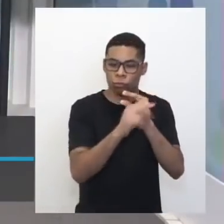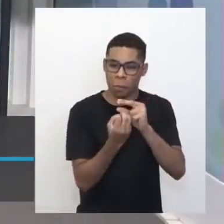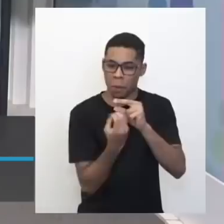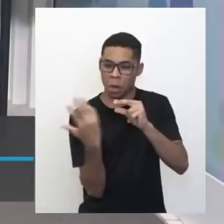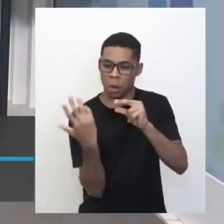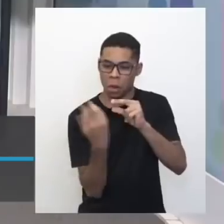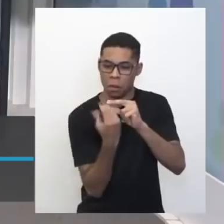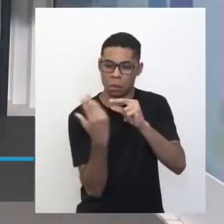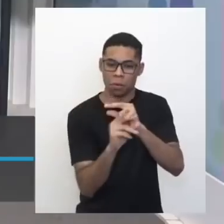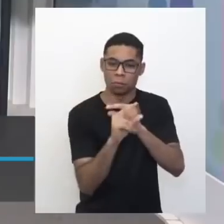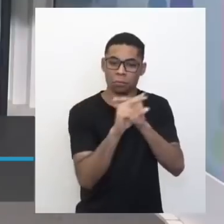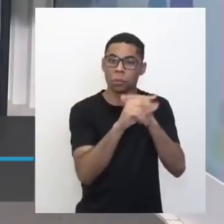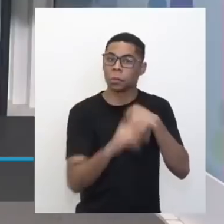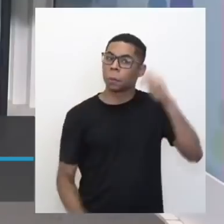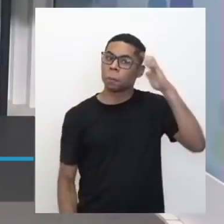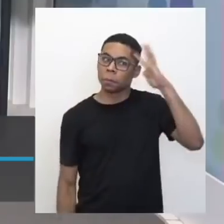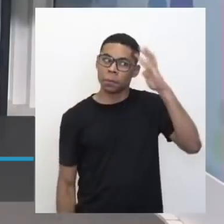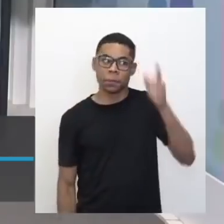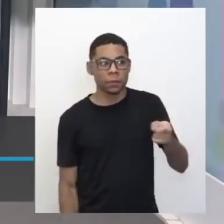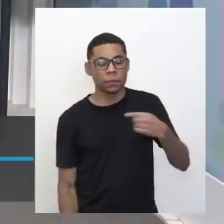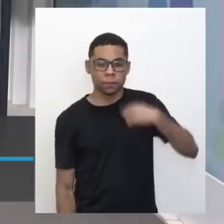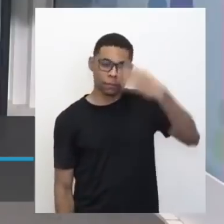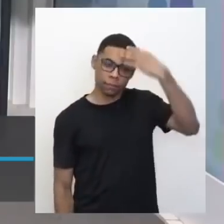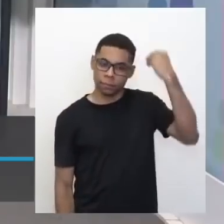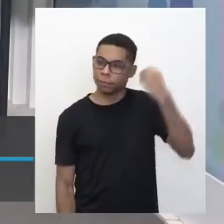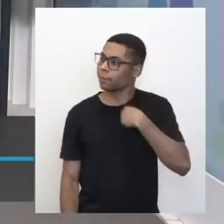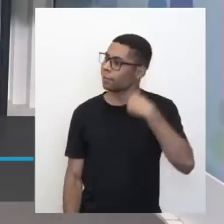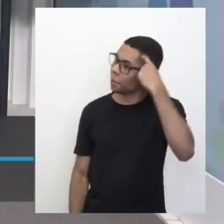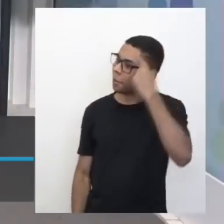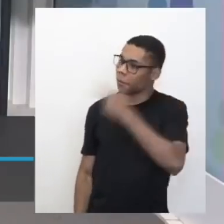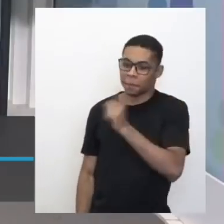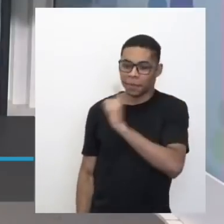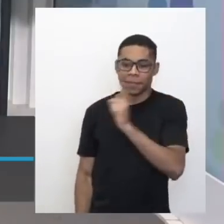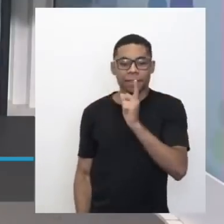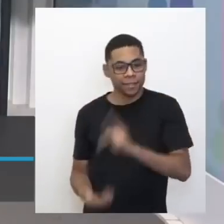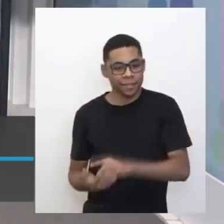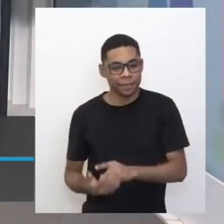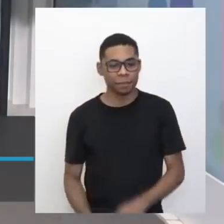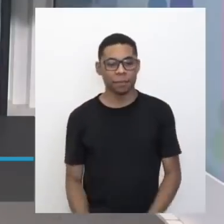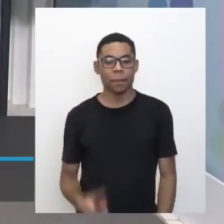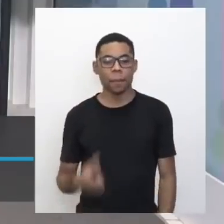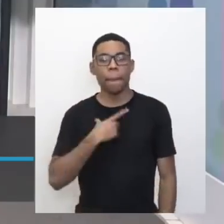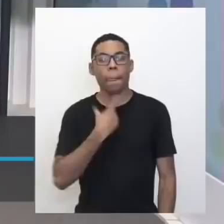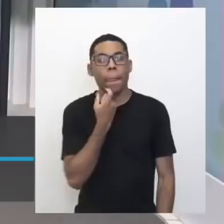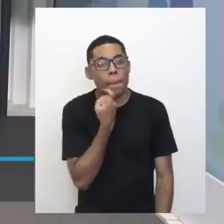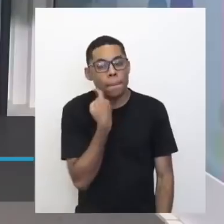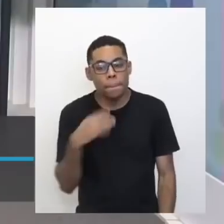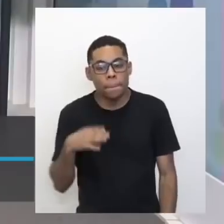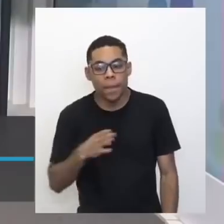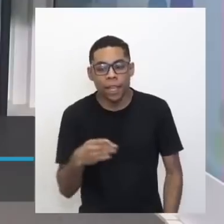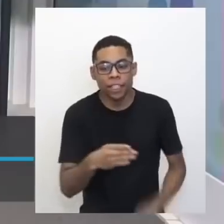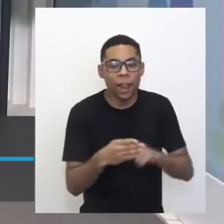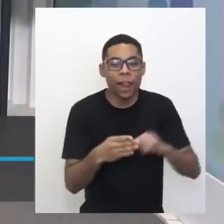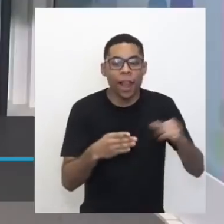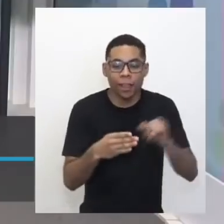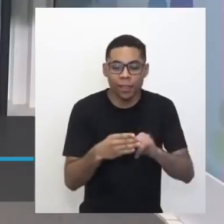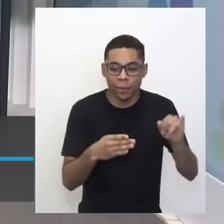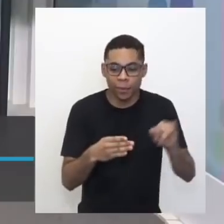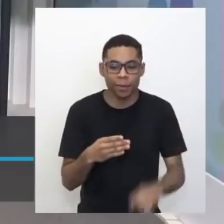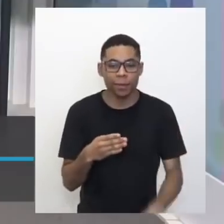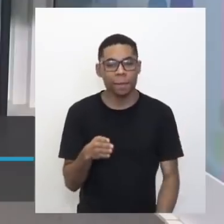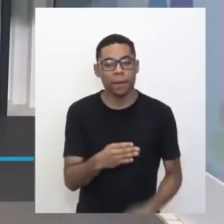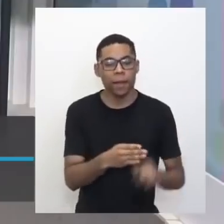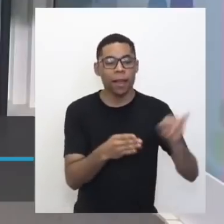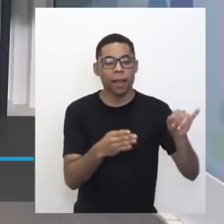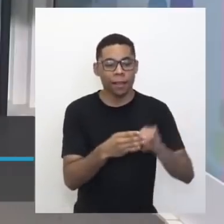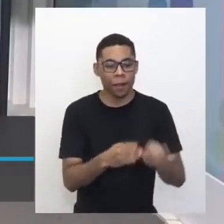pensado nesse vagalume. pensado no vagalume, Você tinha pensado, Ed? Não. Não tinha pensado, não. Sim! E tem peixe elétrico aí também que falou. Ó, Vitória disse sim. Ela é